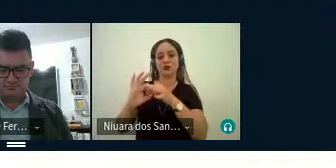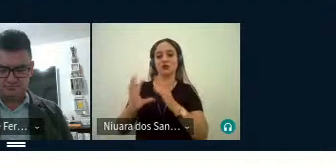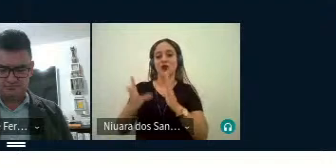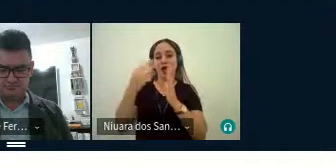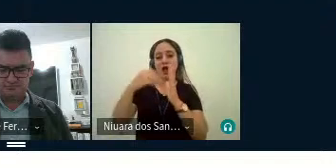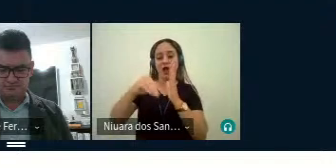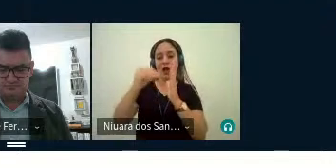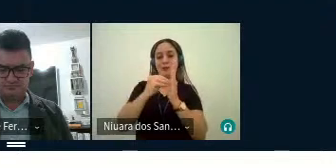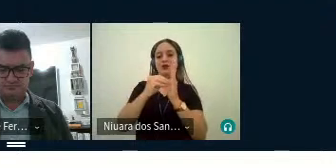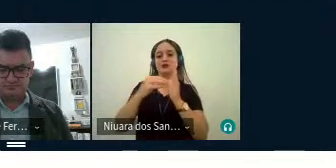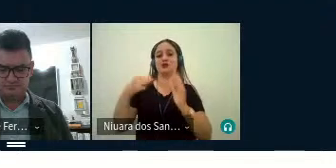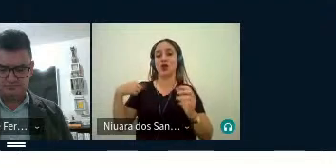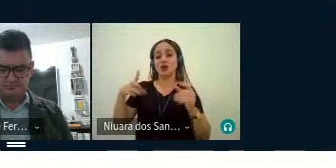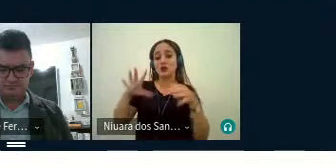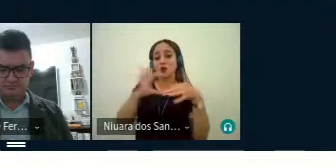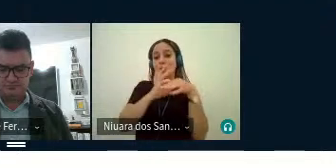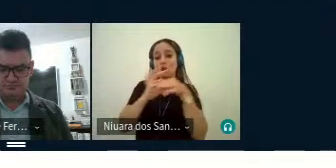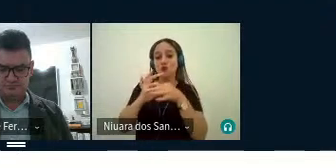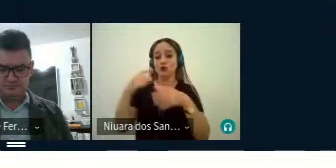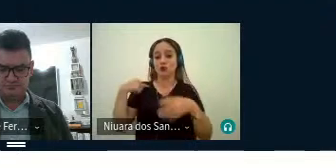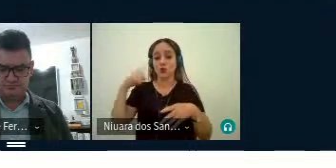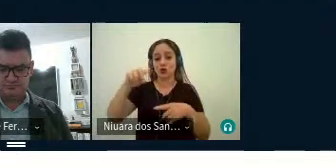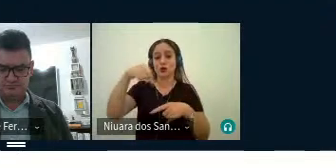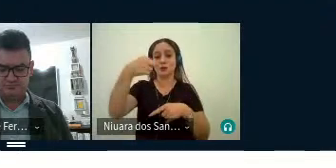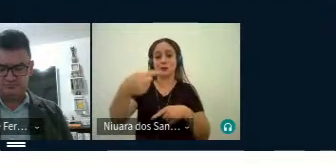seu vínculo com as demais regiões do país.